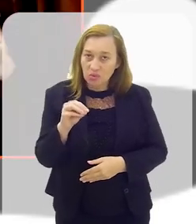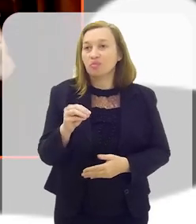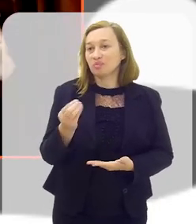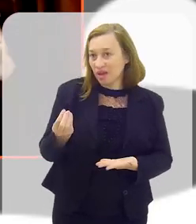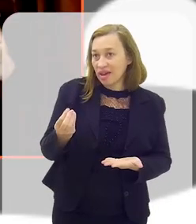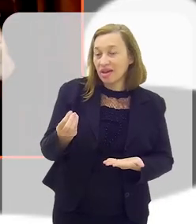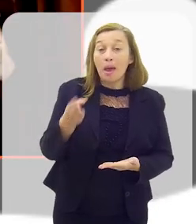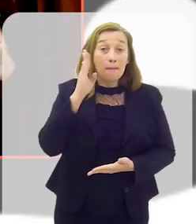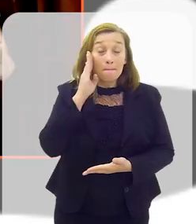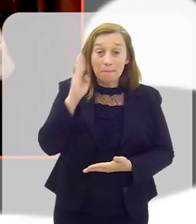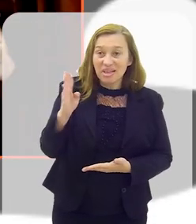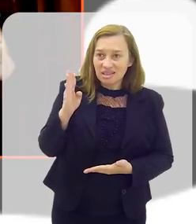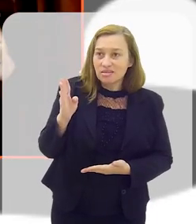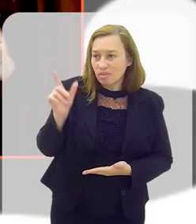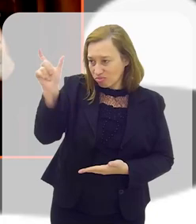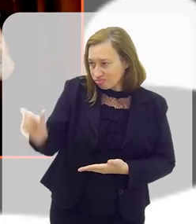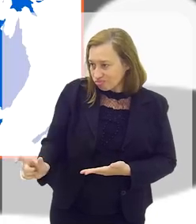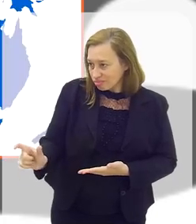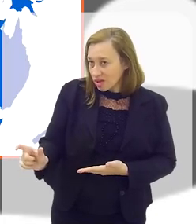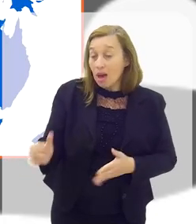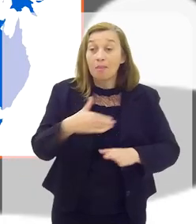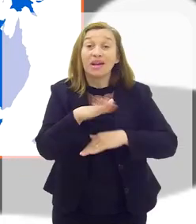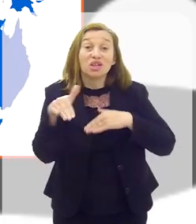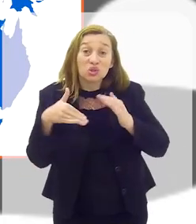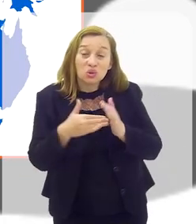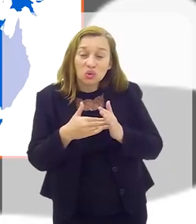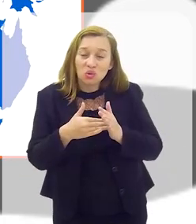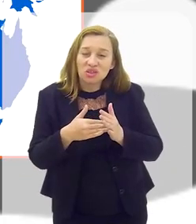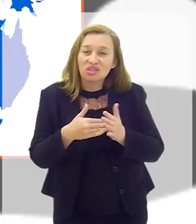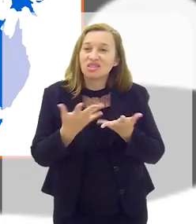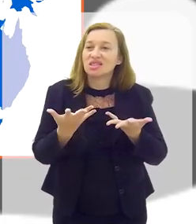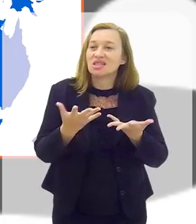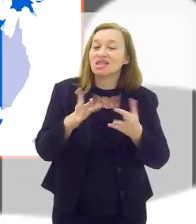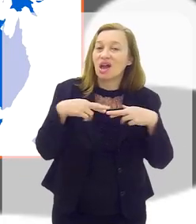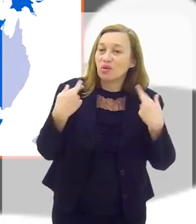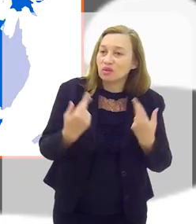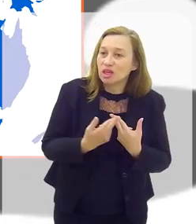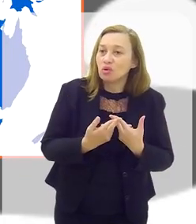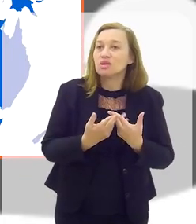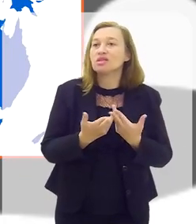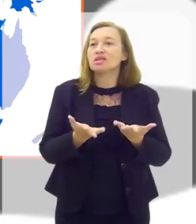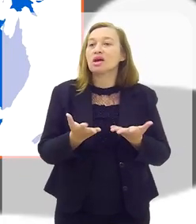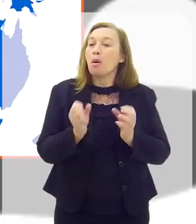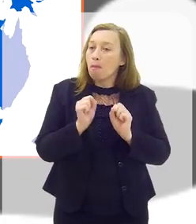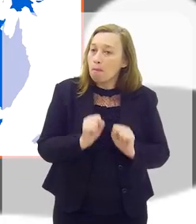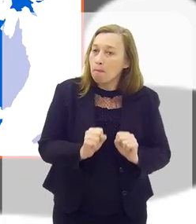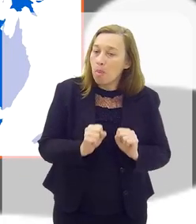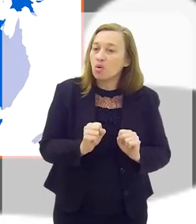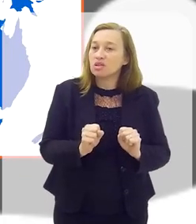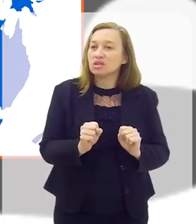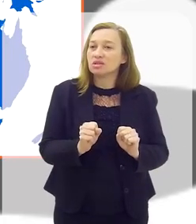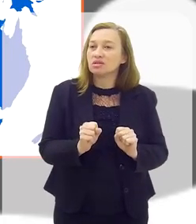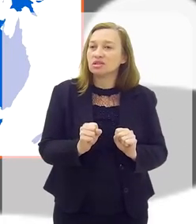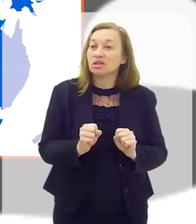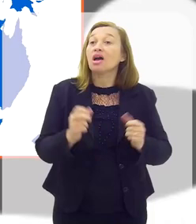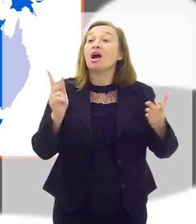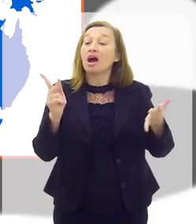um sujeito fundamental para que todas essas reuniões possam